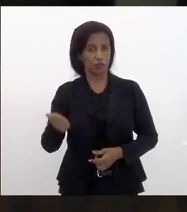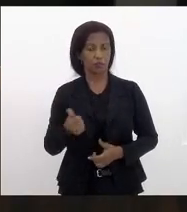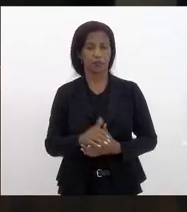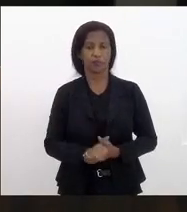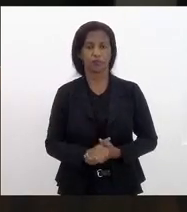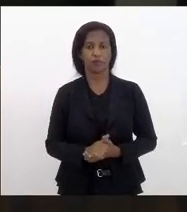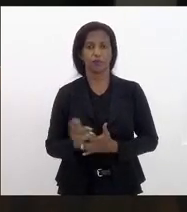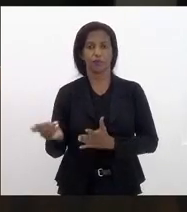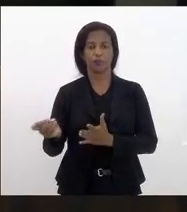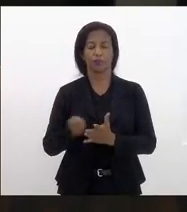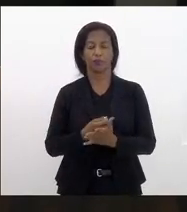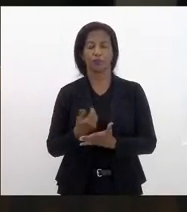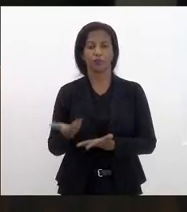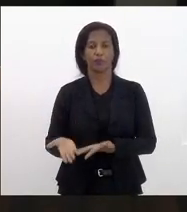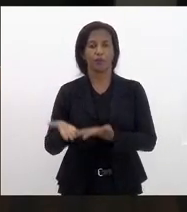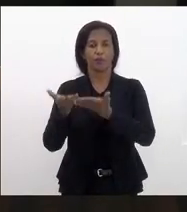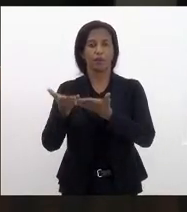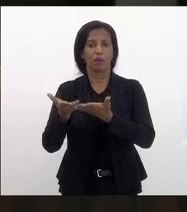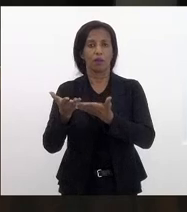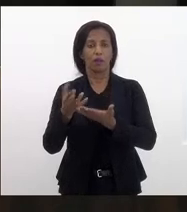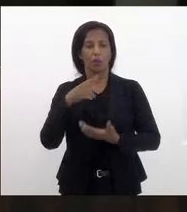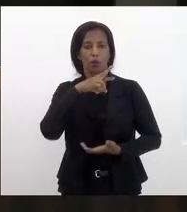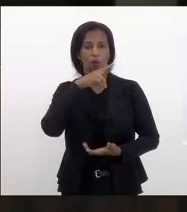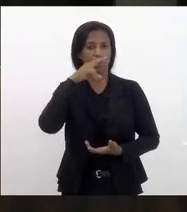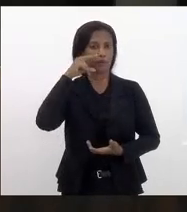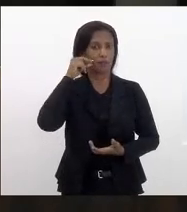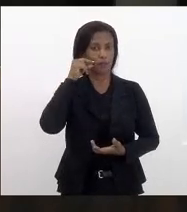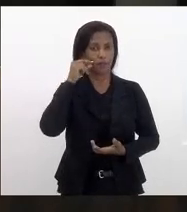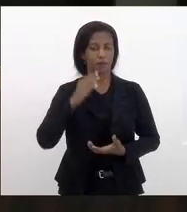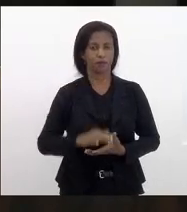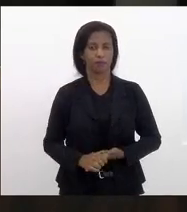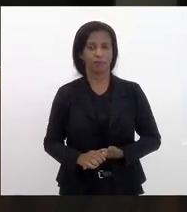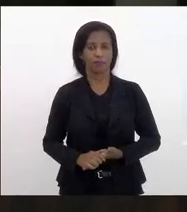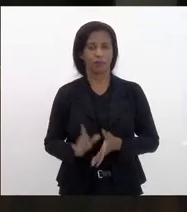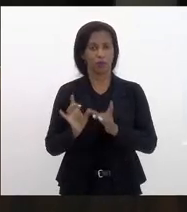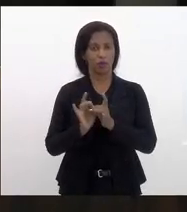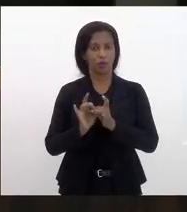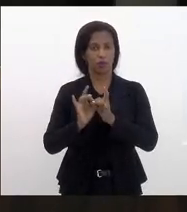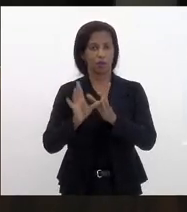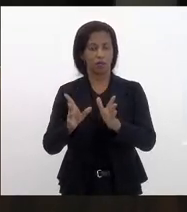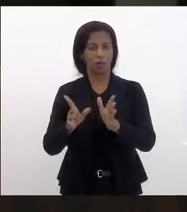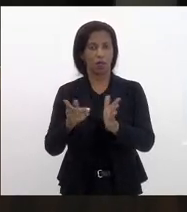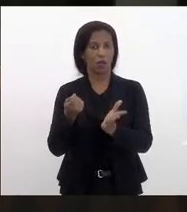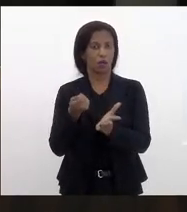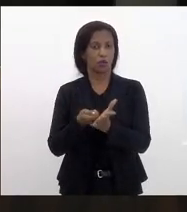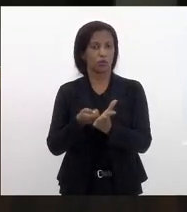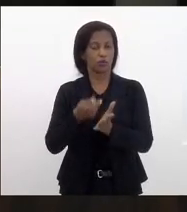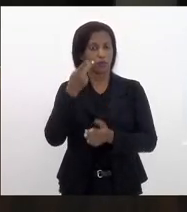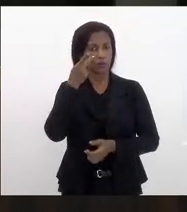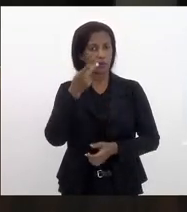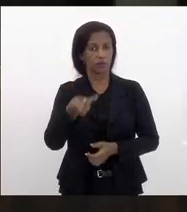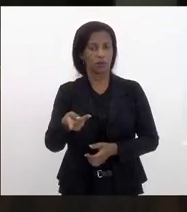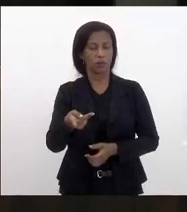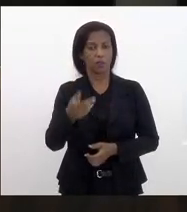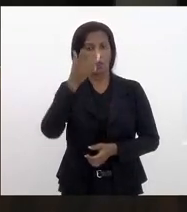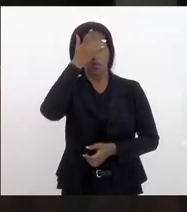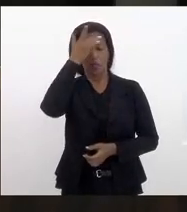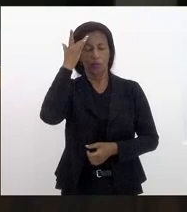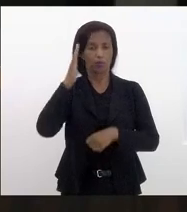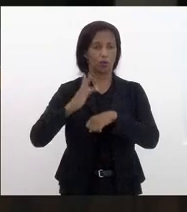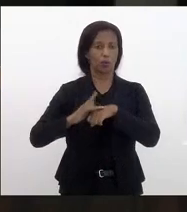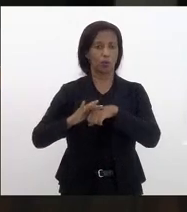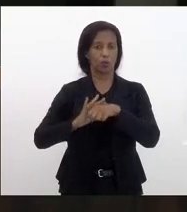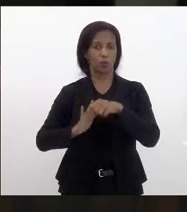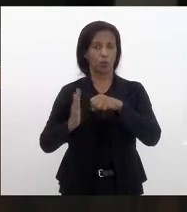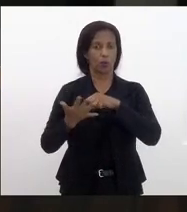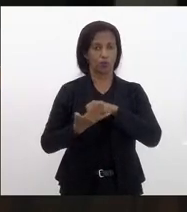de autoria do nobre deputado Rosenberg Reis, que dispõe sobre autorização da visitação aos pacientes infectados com